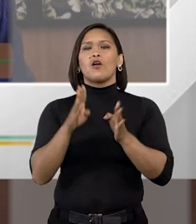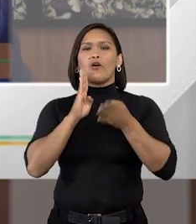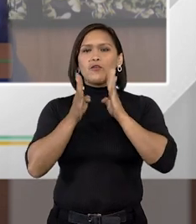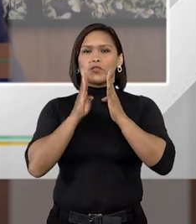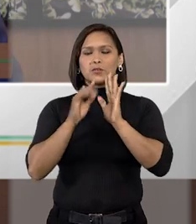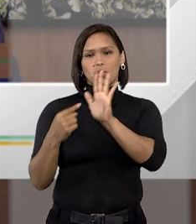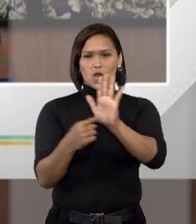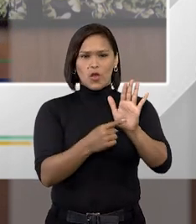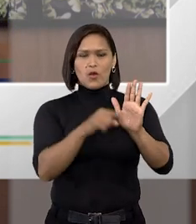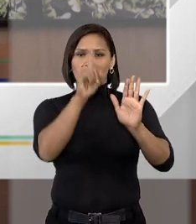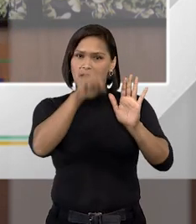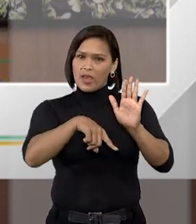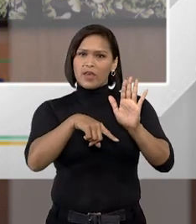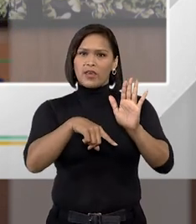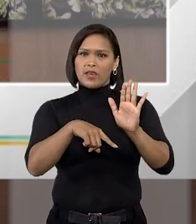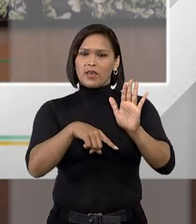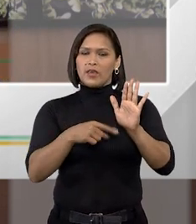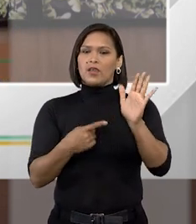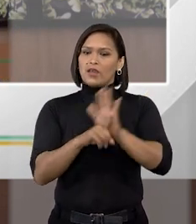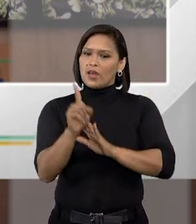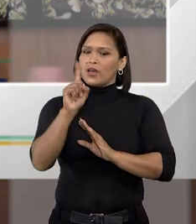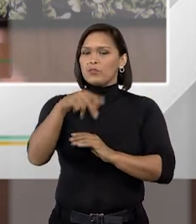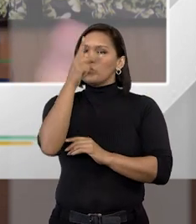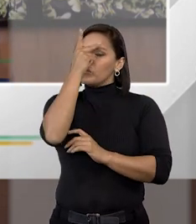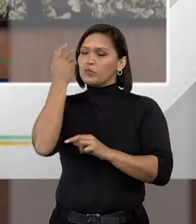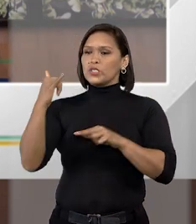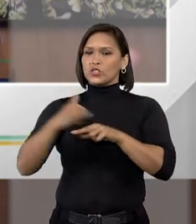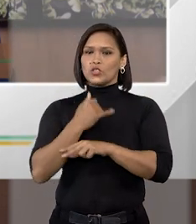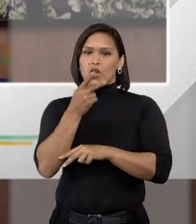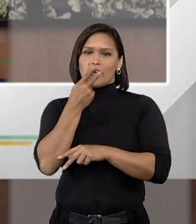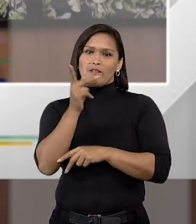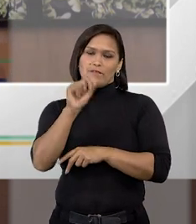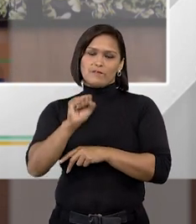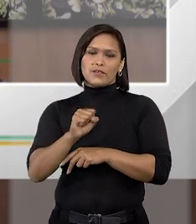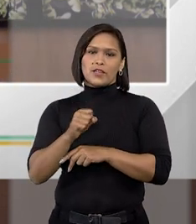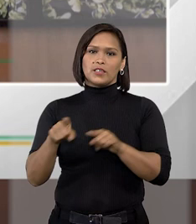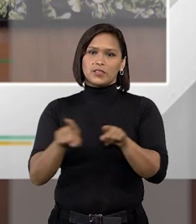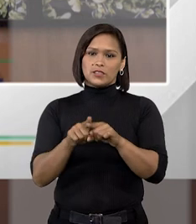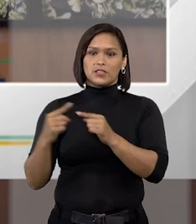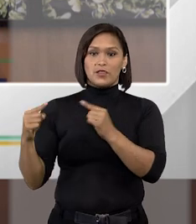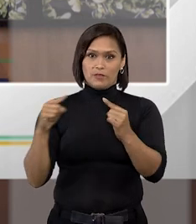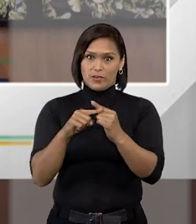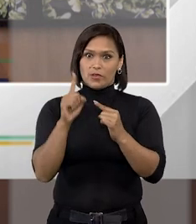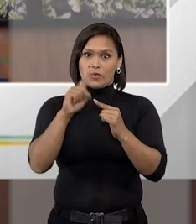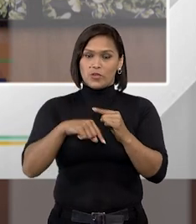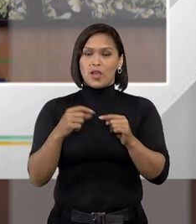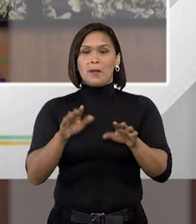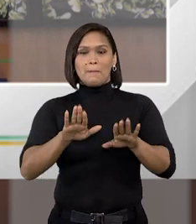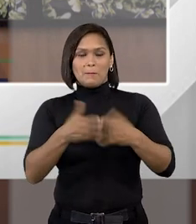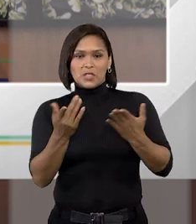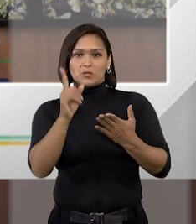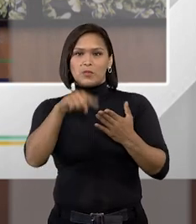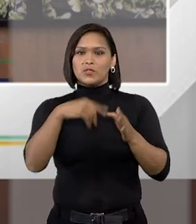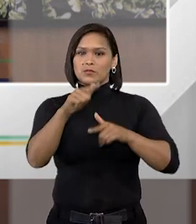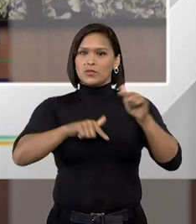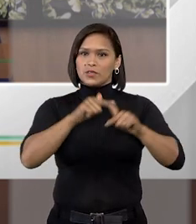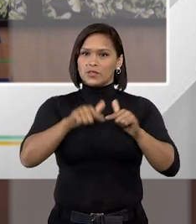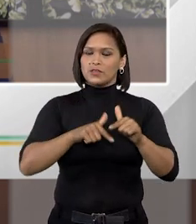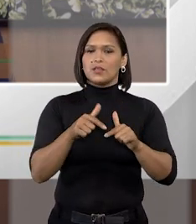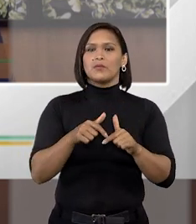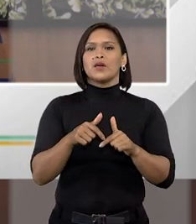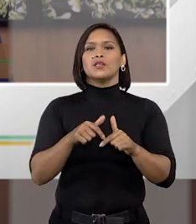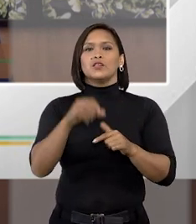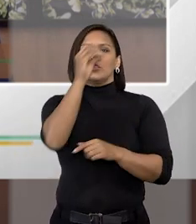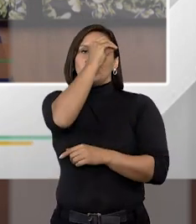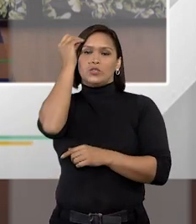alguém e fala é esse a maioria das vezes vai ter esse reconhecimento é isso que a gente tem visto cada vez mais principalmente com esse trabalho incrível do